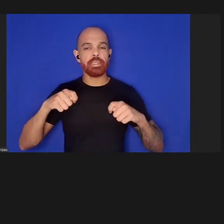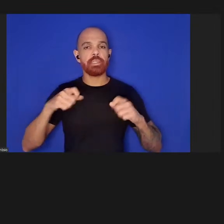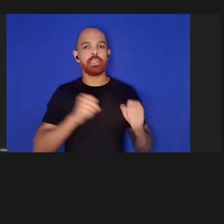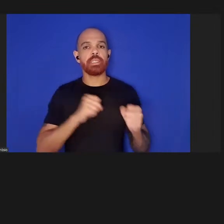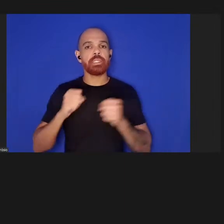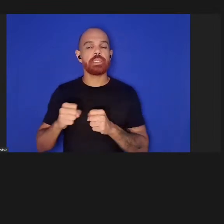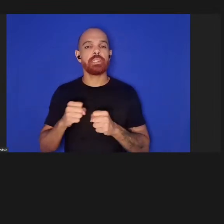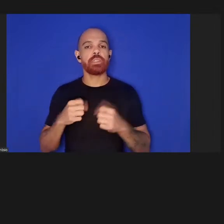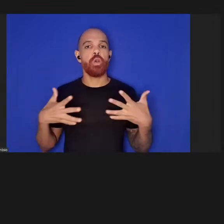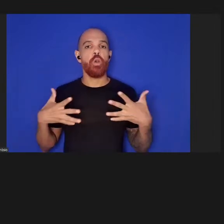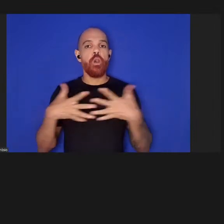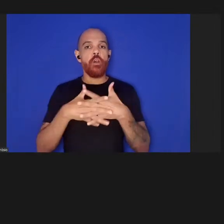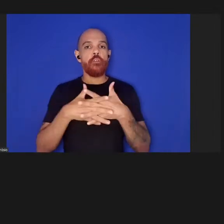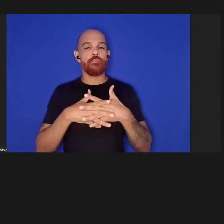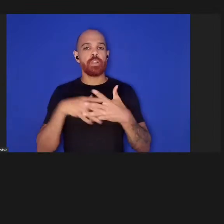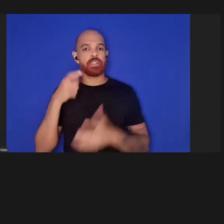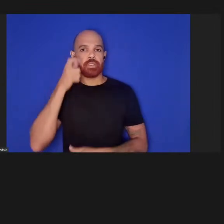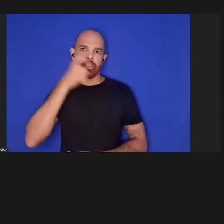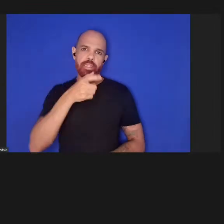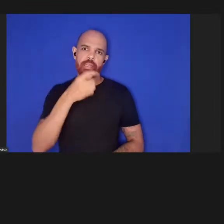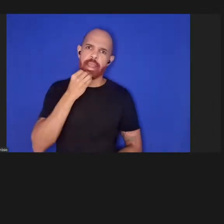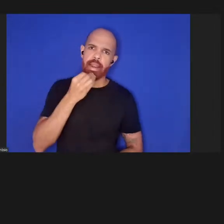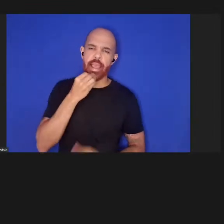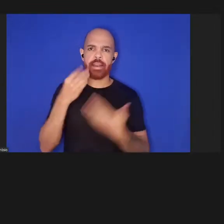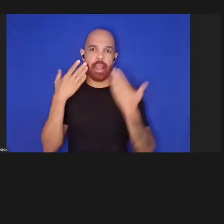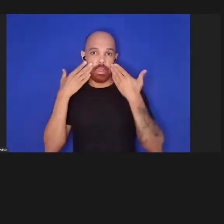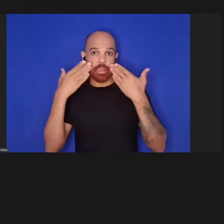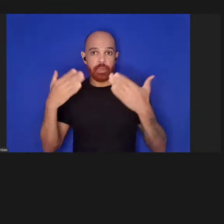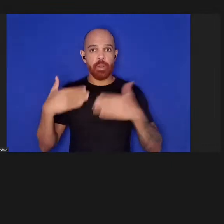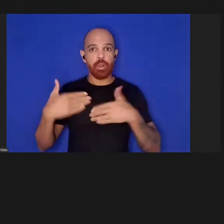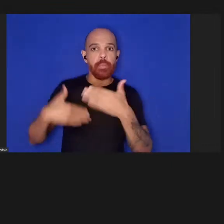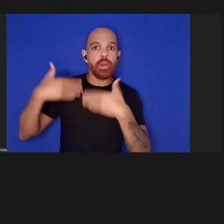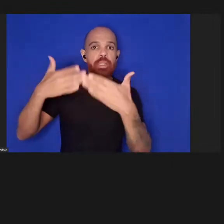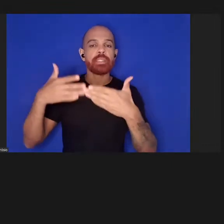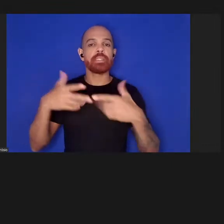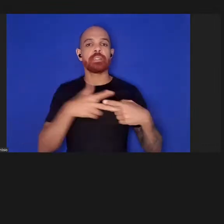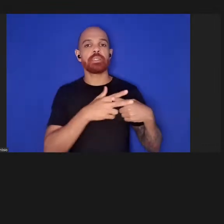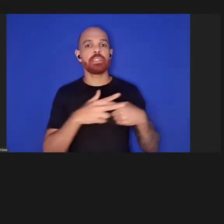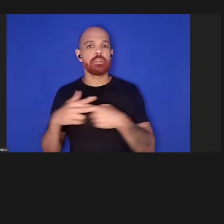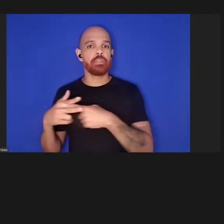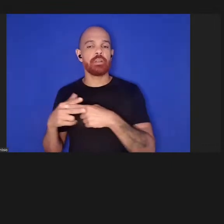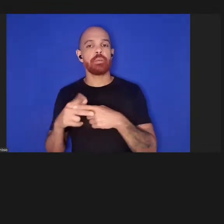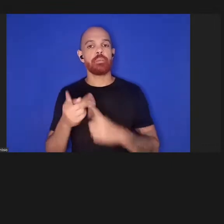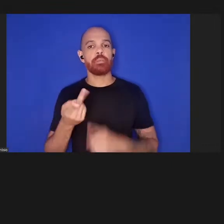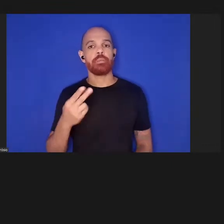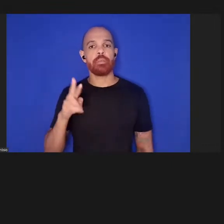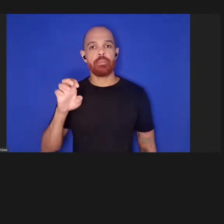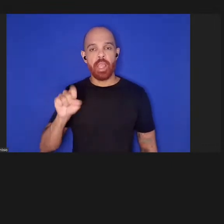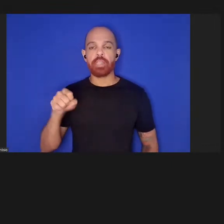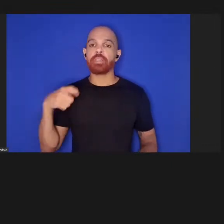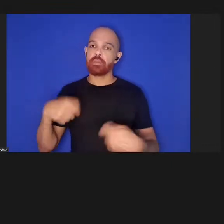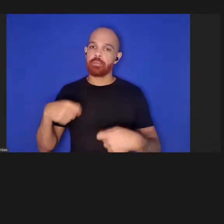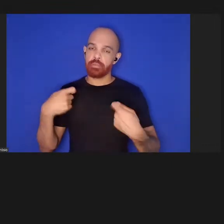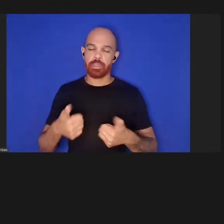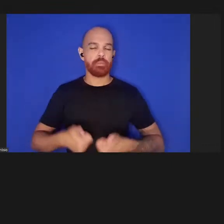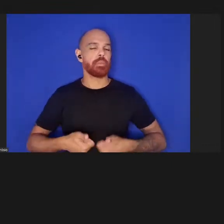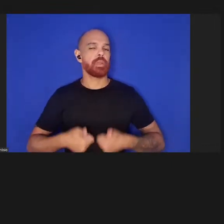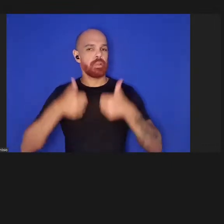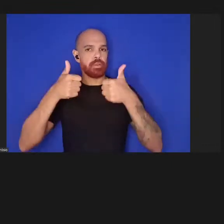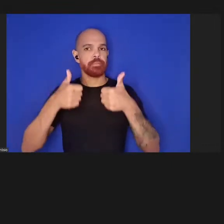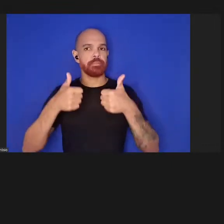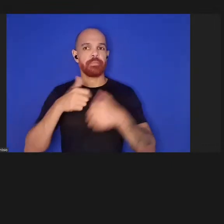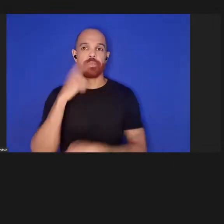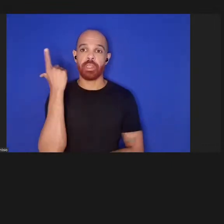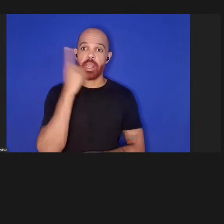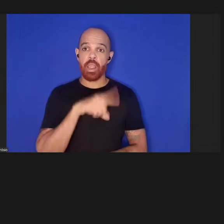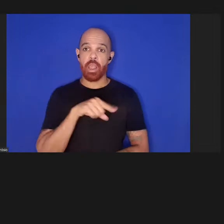interesses é claro que a transparência do processo de revisão por pares deve ser melhorada e para alcançarmos